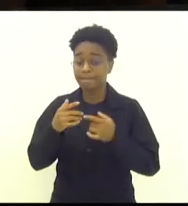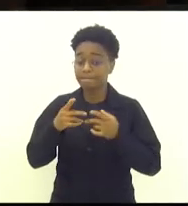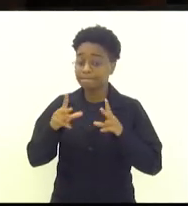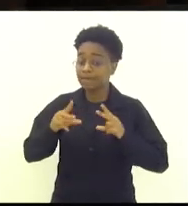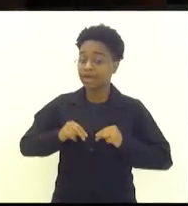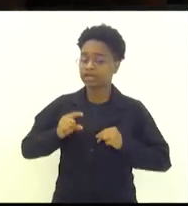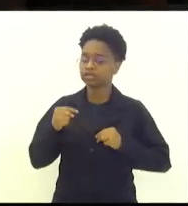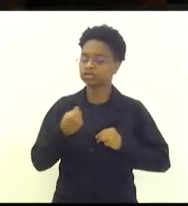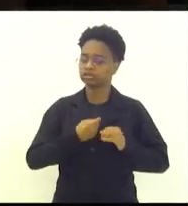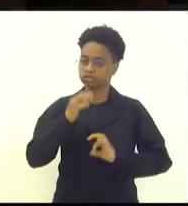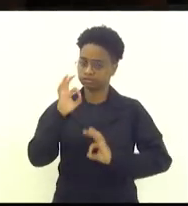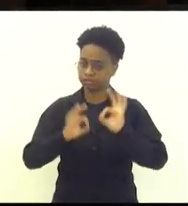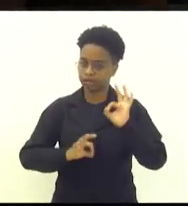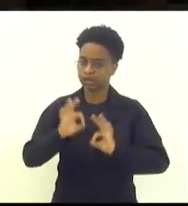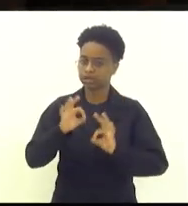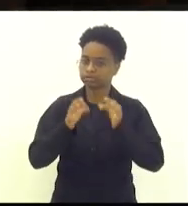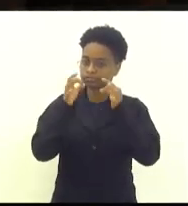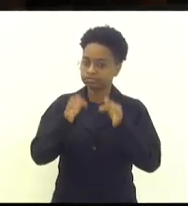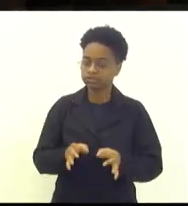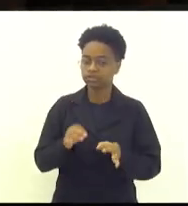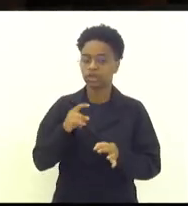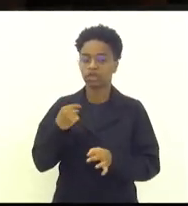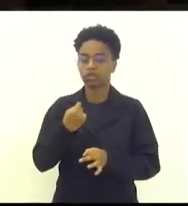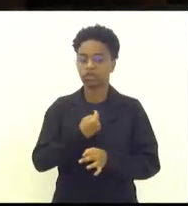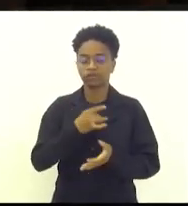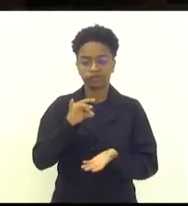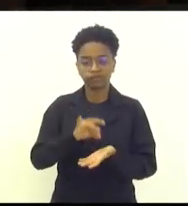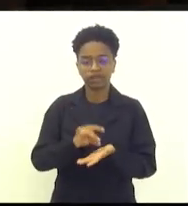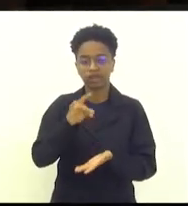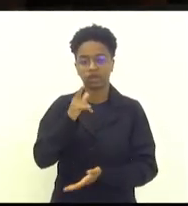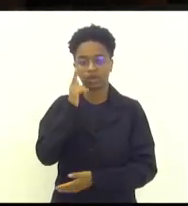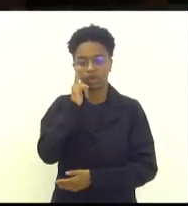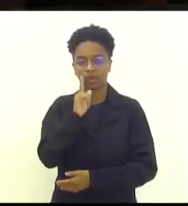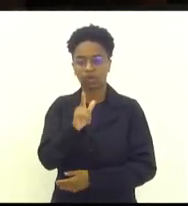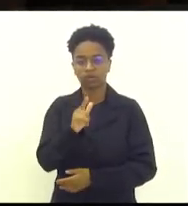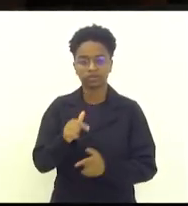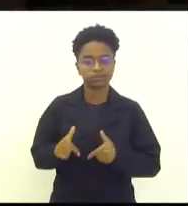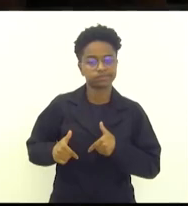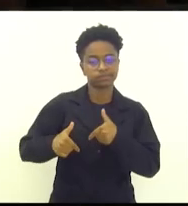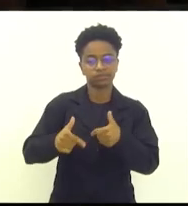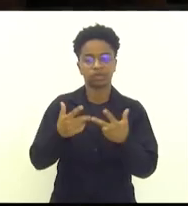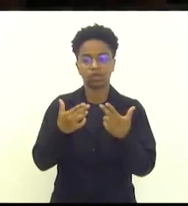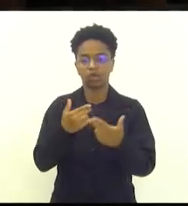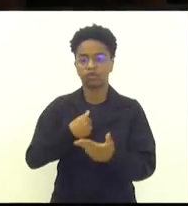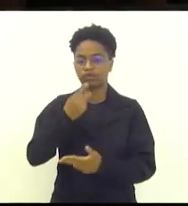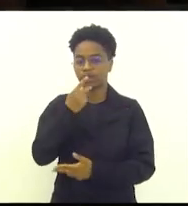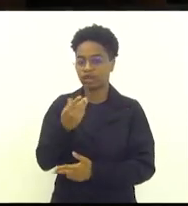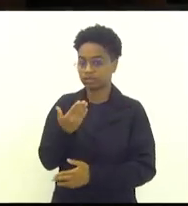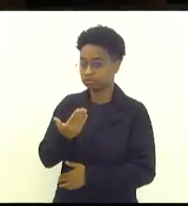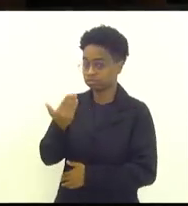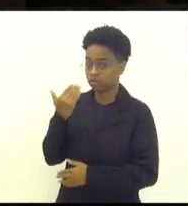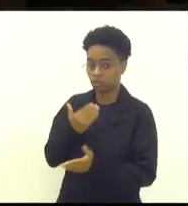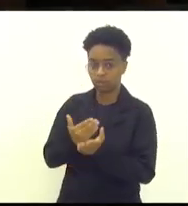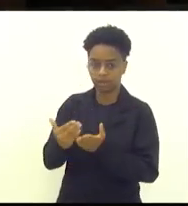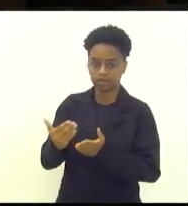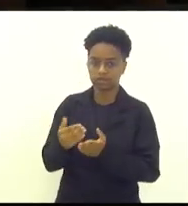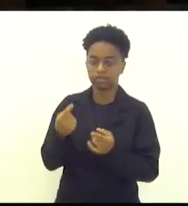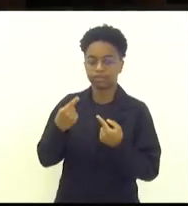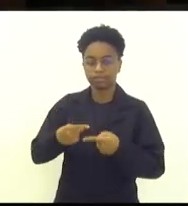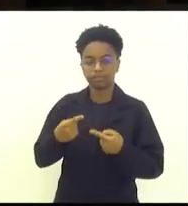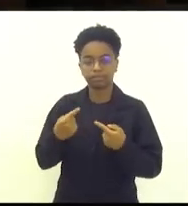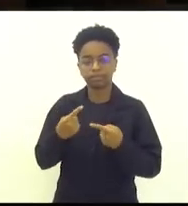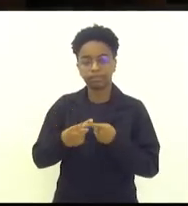planejamento, que nós tenhamos exatamente aquilo que eu falei no início da nossa fala, apresentação de